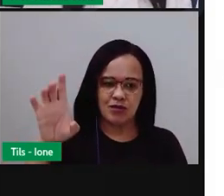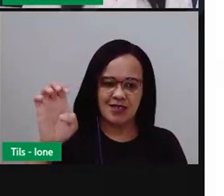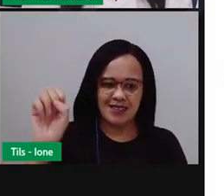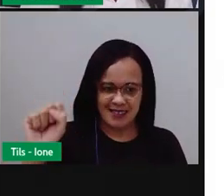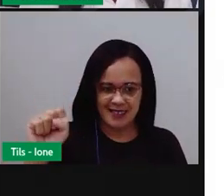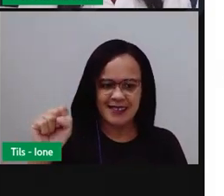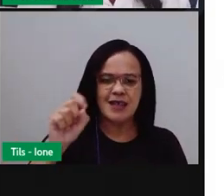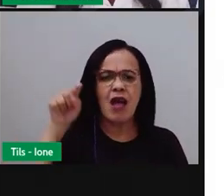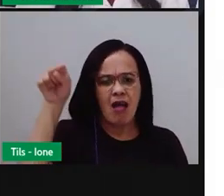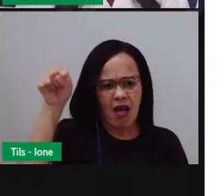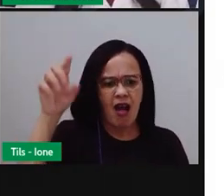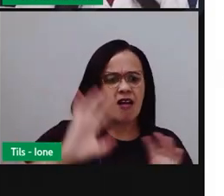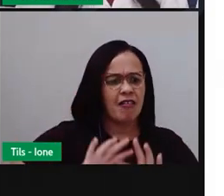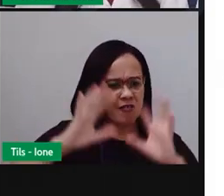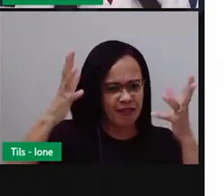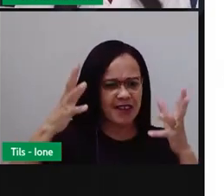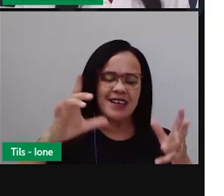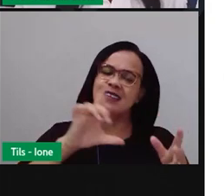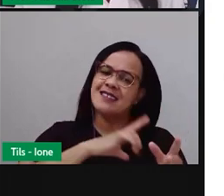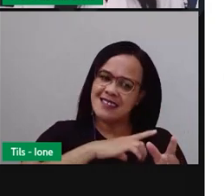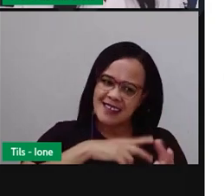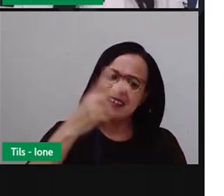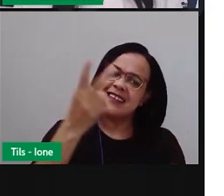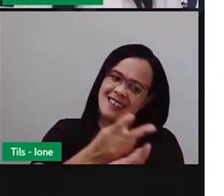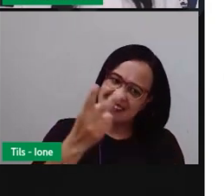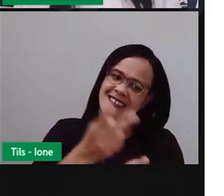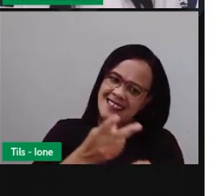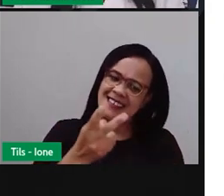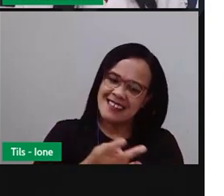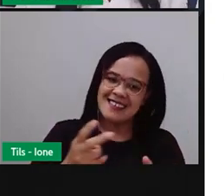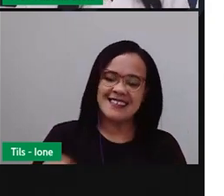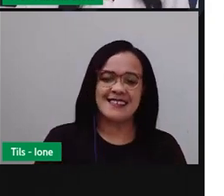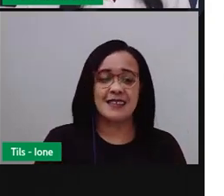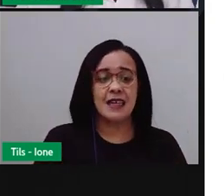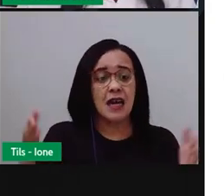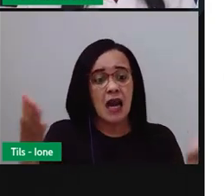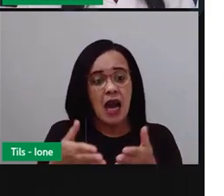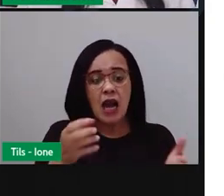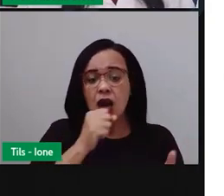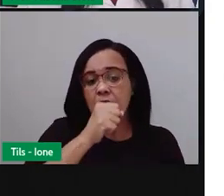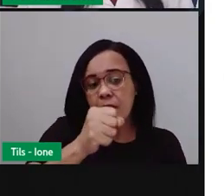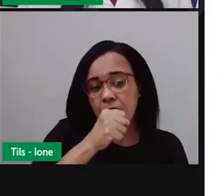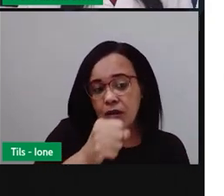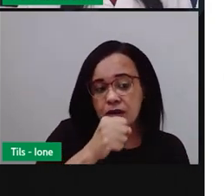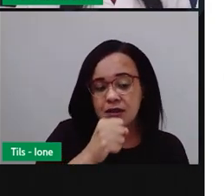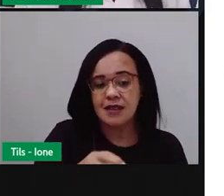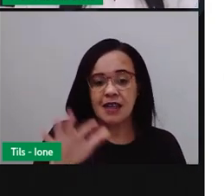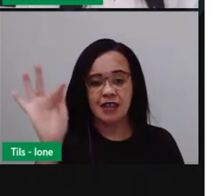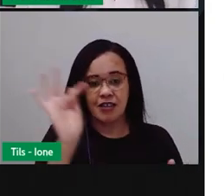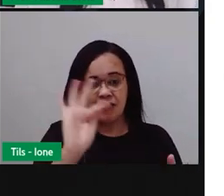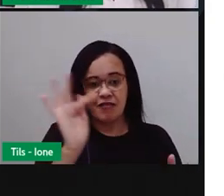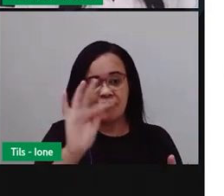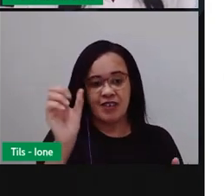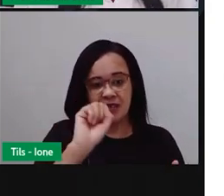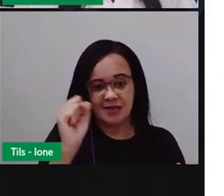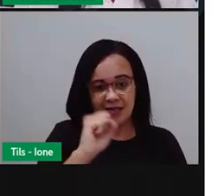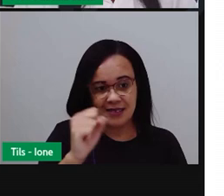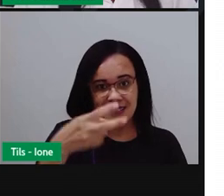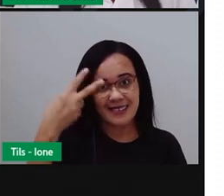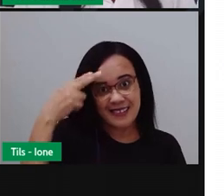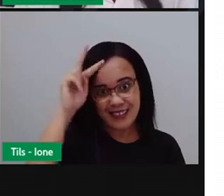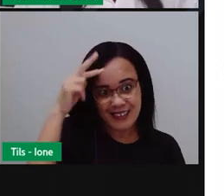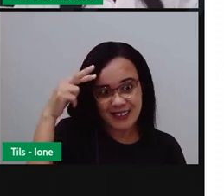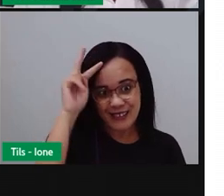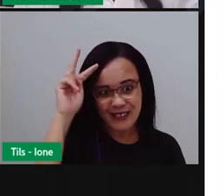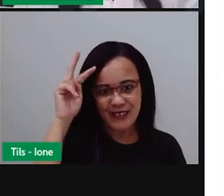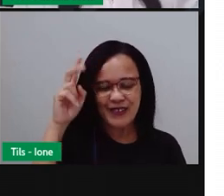Então, vamos ver aqui essa reportagem, Feira em História, o São João Antigamente. Está aqui nesse